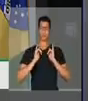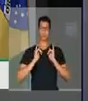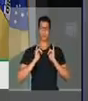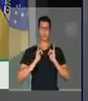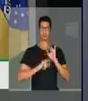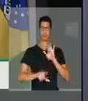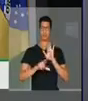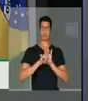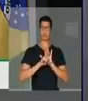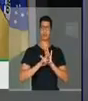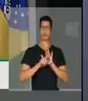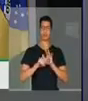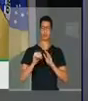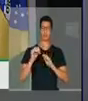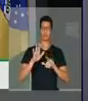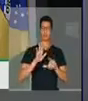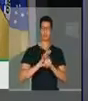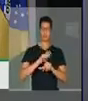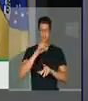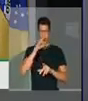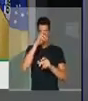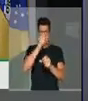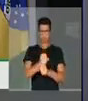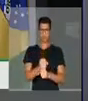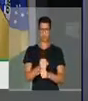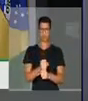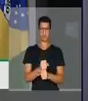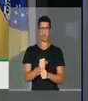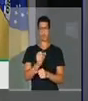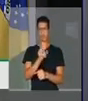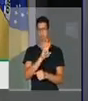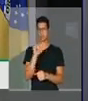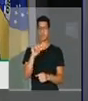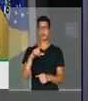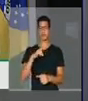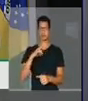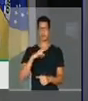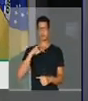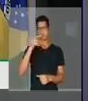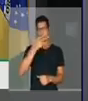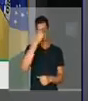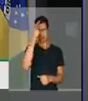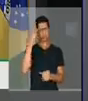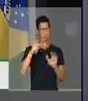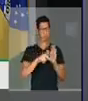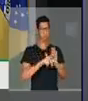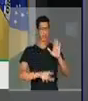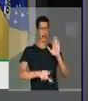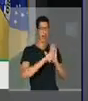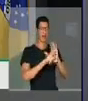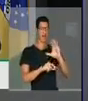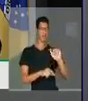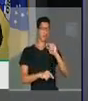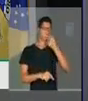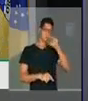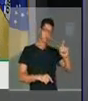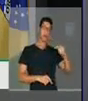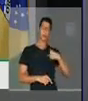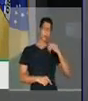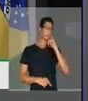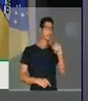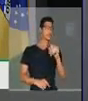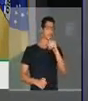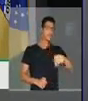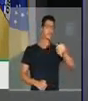legislar leis mais fortes, vai partindo todo mundo para a lei do cão. Então eu